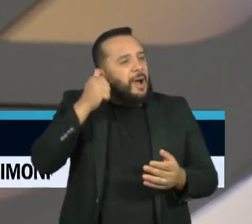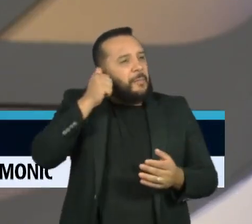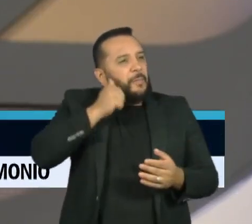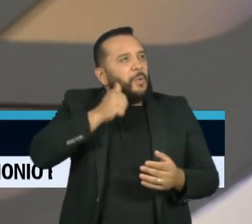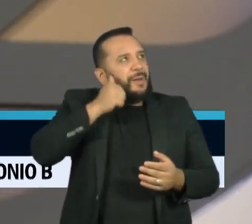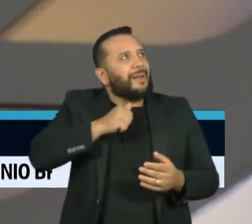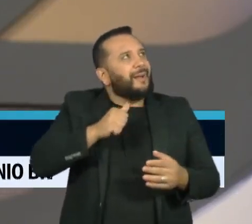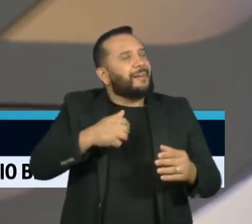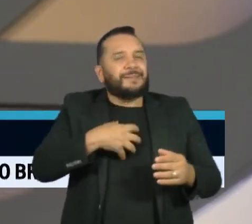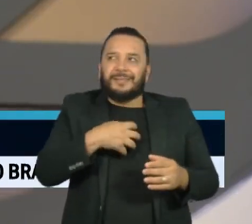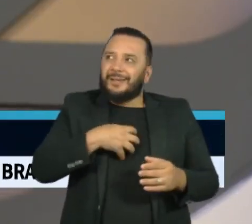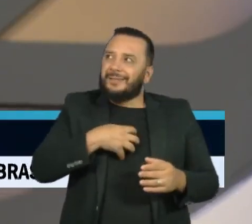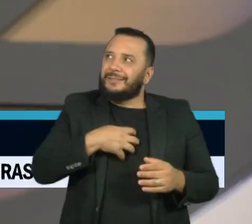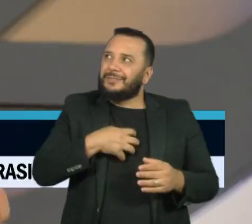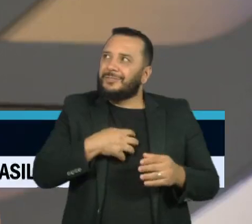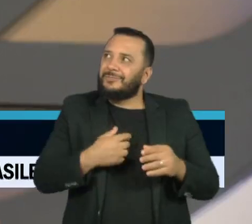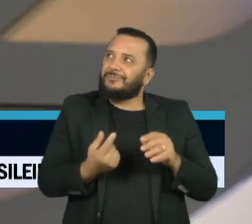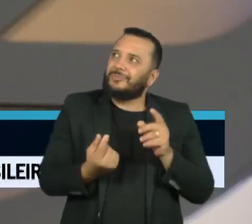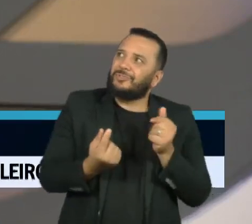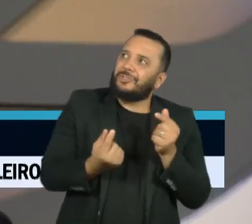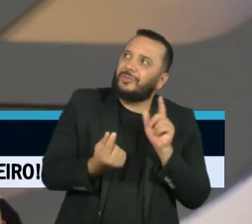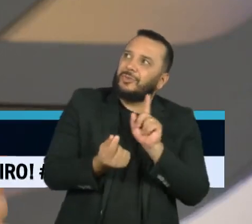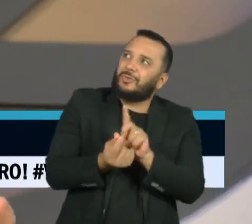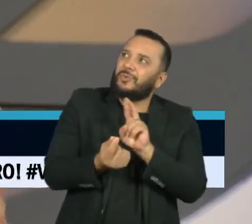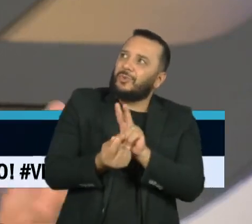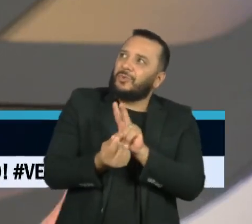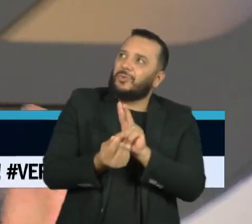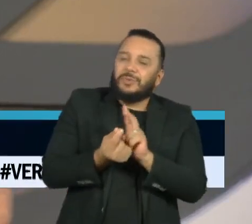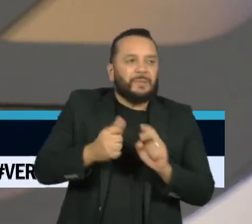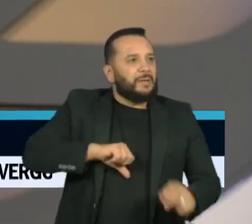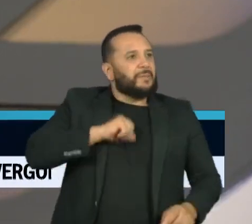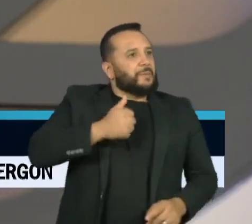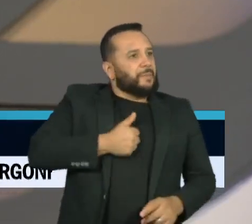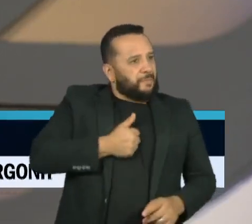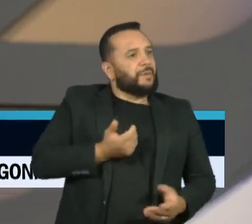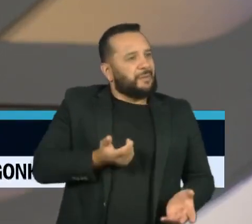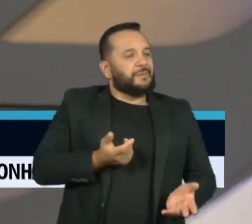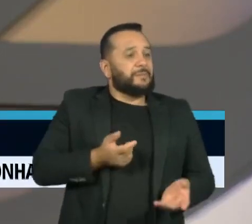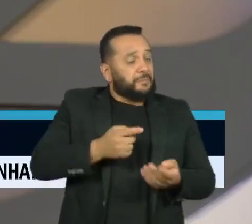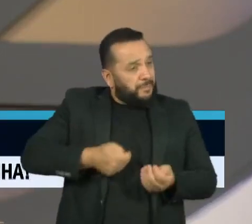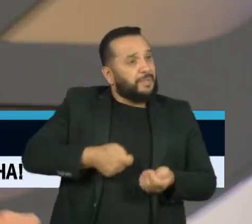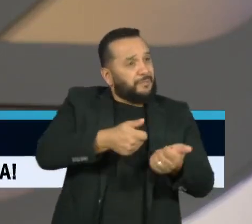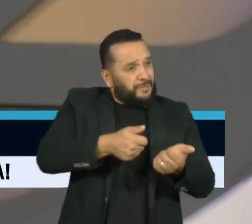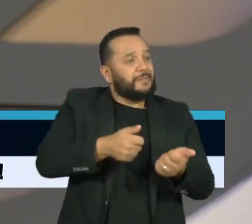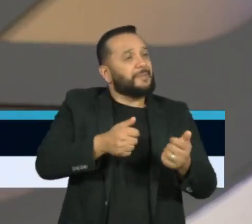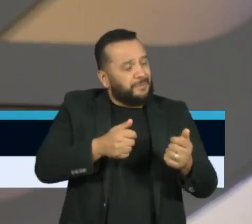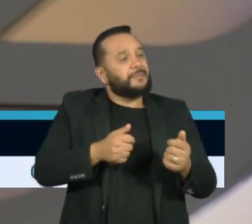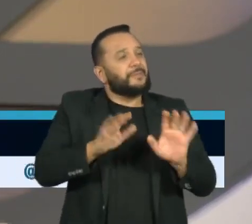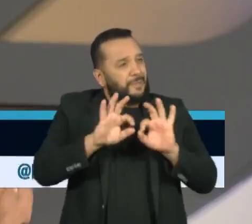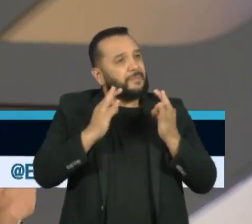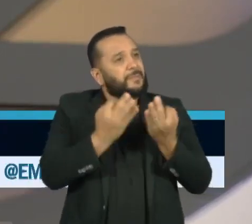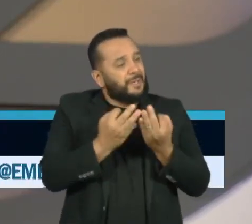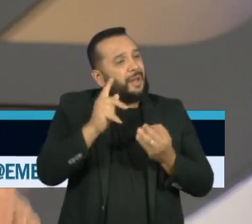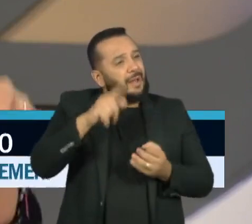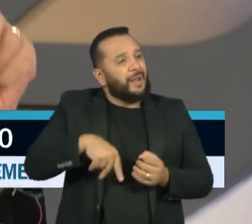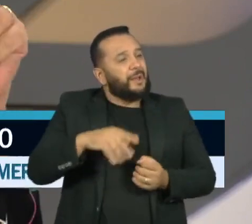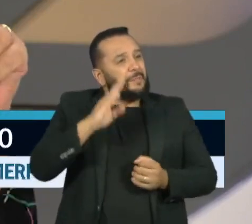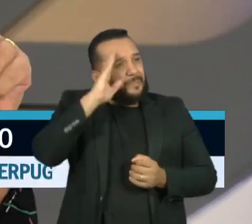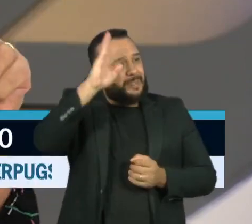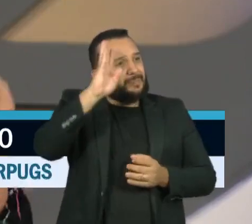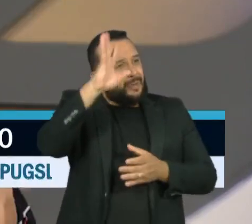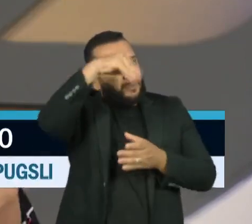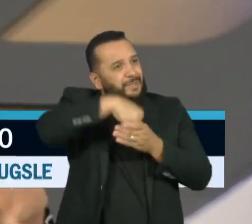ideia de o Bolsa Família como principal eixo, talvez, de densidade da nossa Constituição. É preciso celebrar, não é só